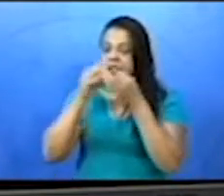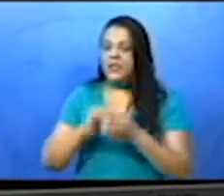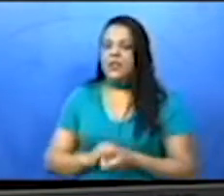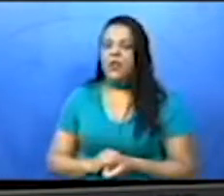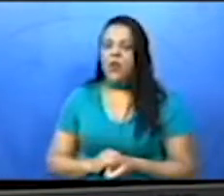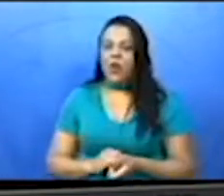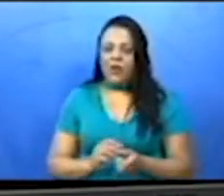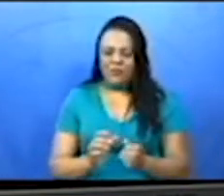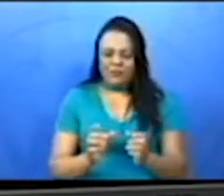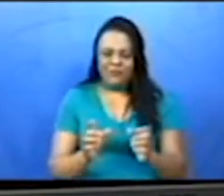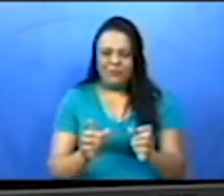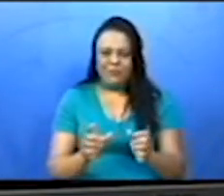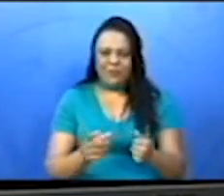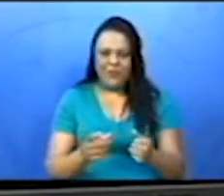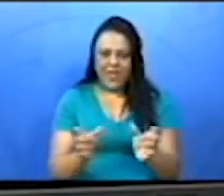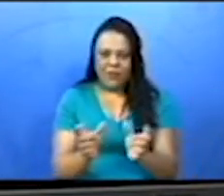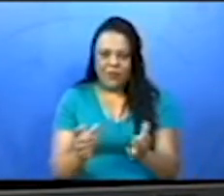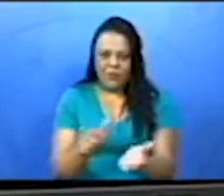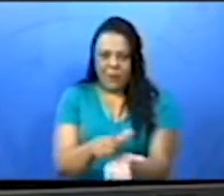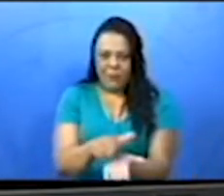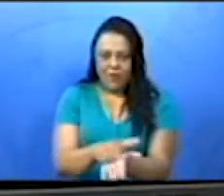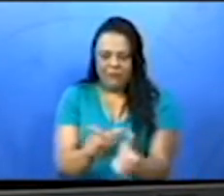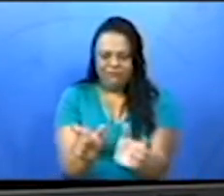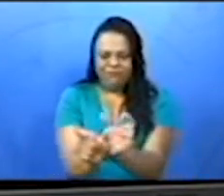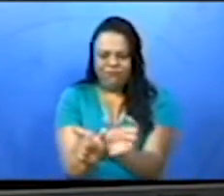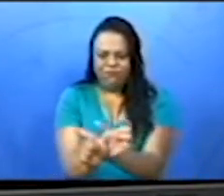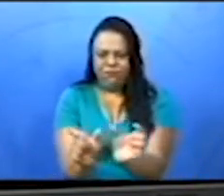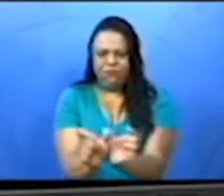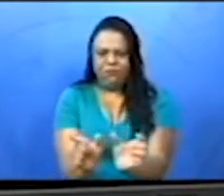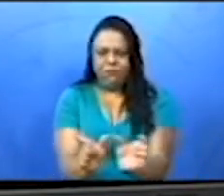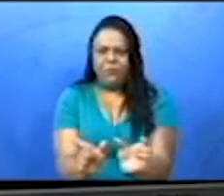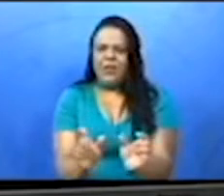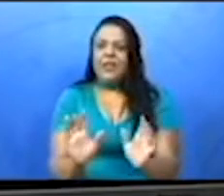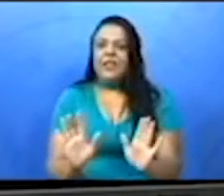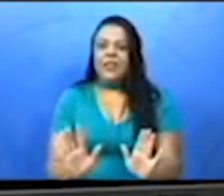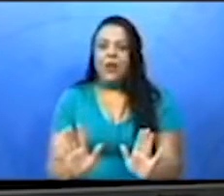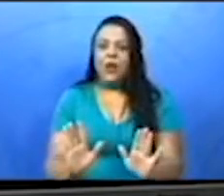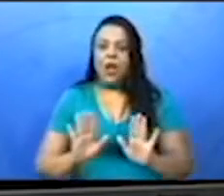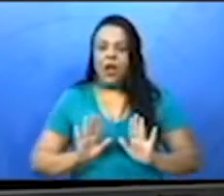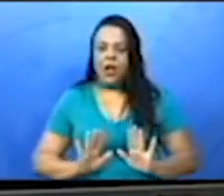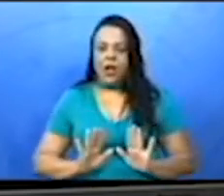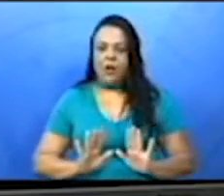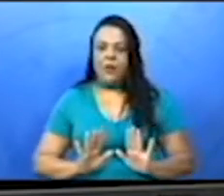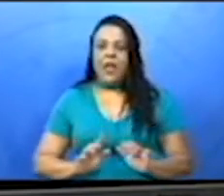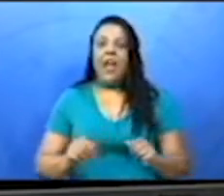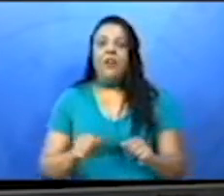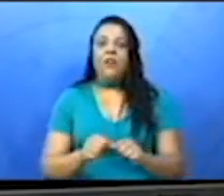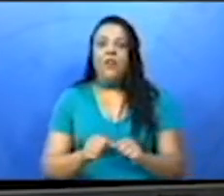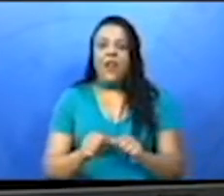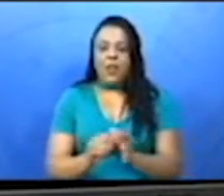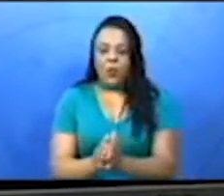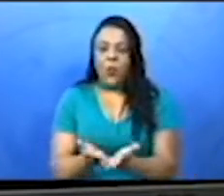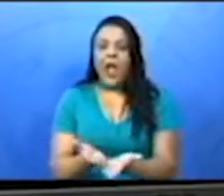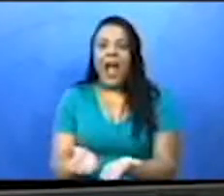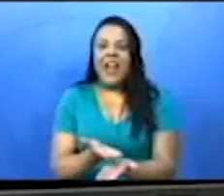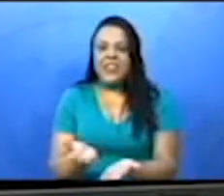há espaço no seu material impresso, você deverá realizar no seu caderno.